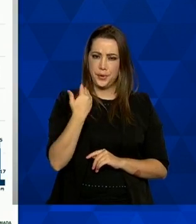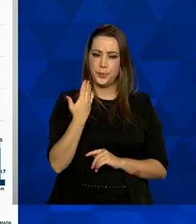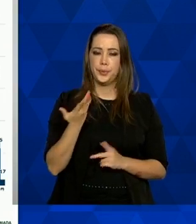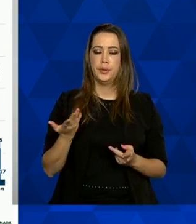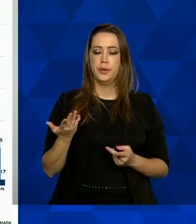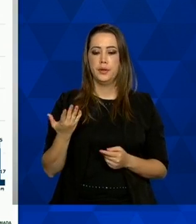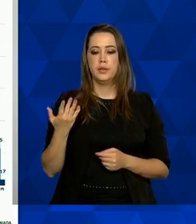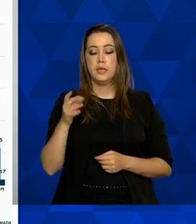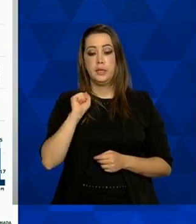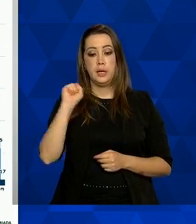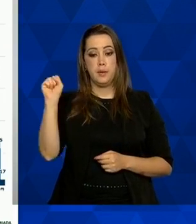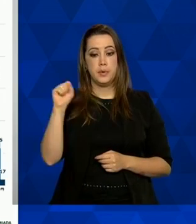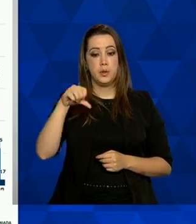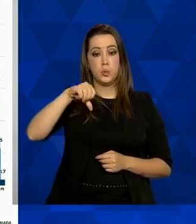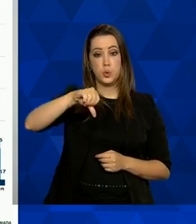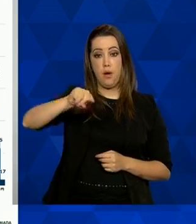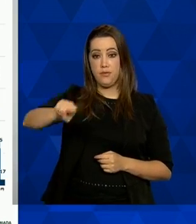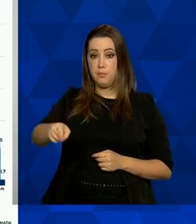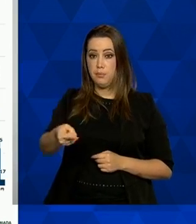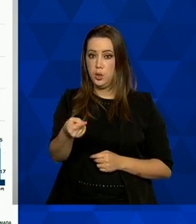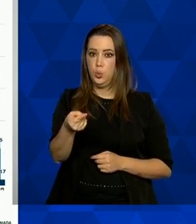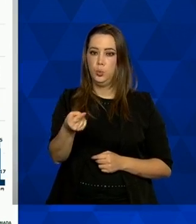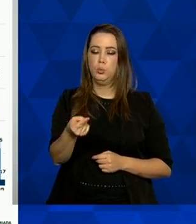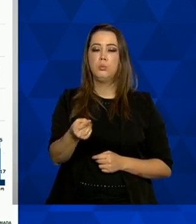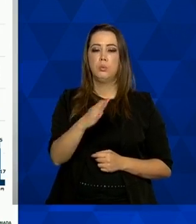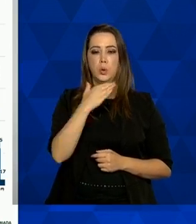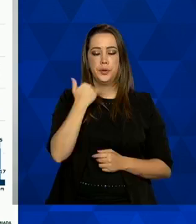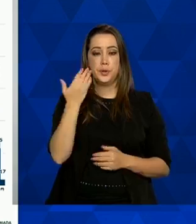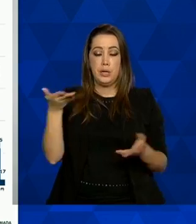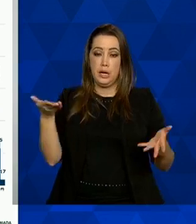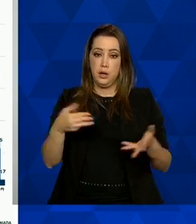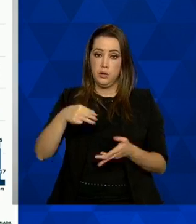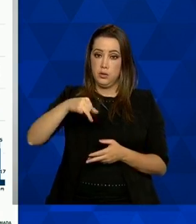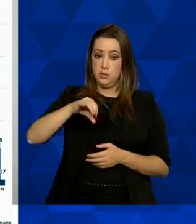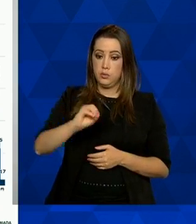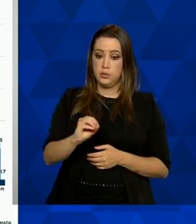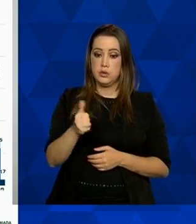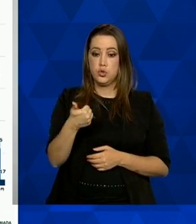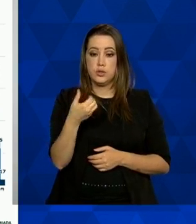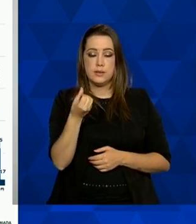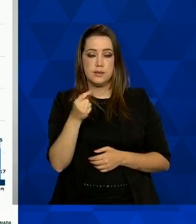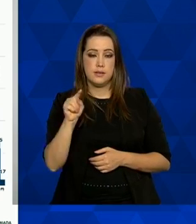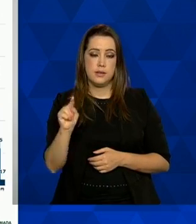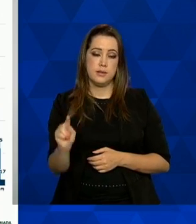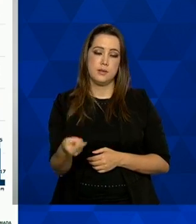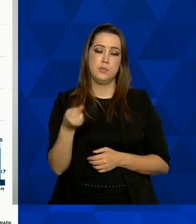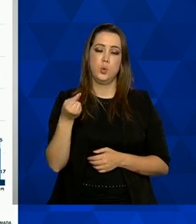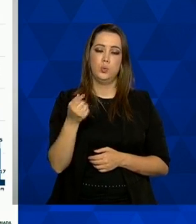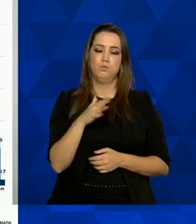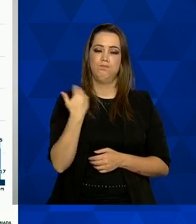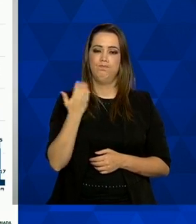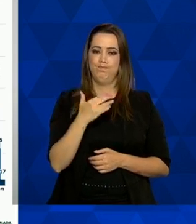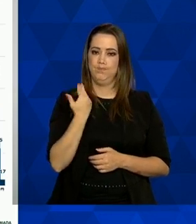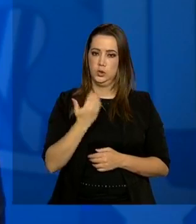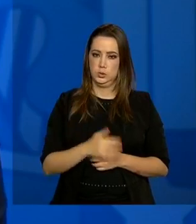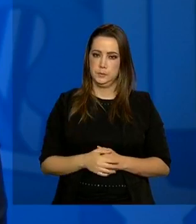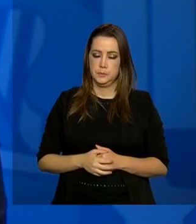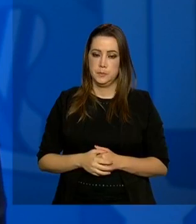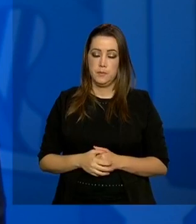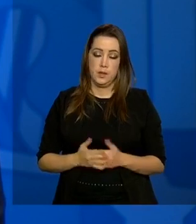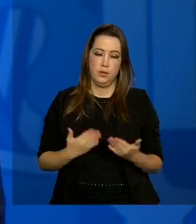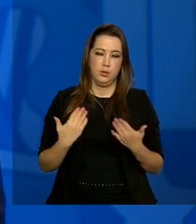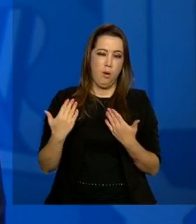9.428 óbitos por covid e agora em maio 16.476 óbitos por covid